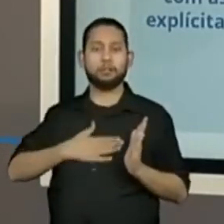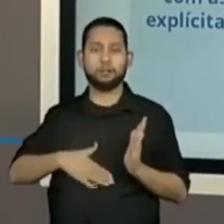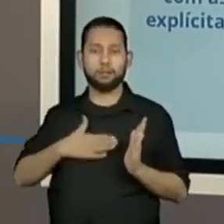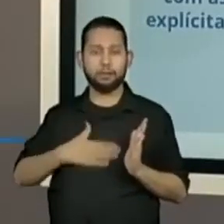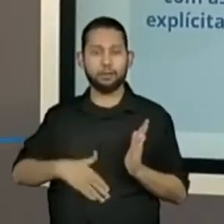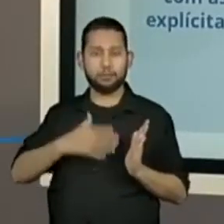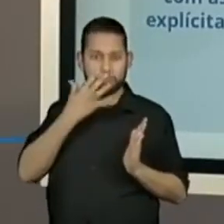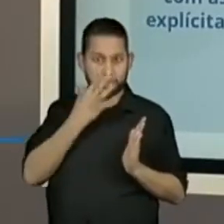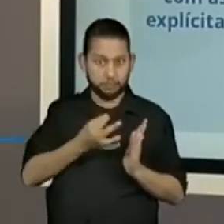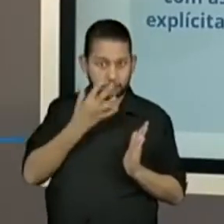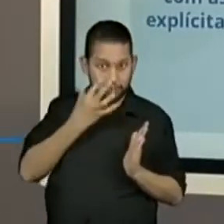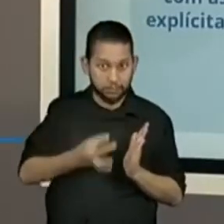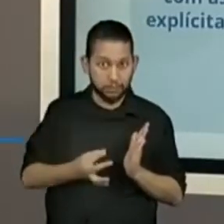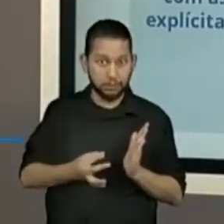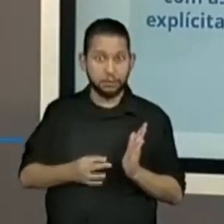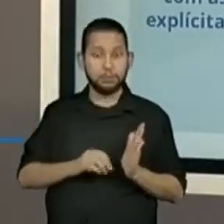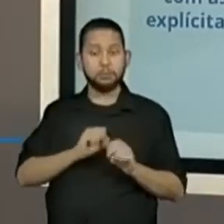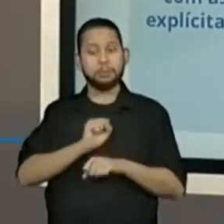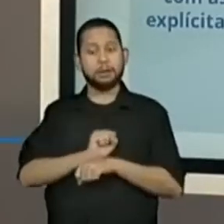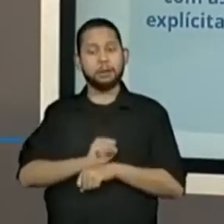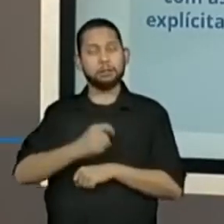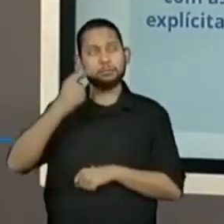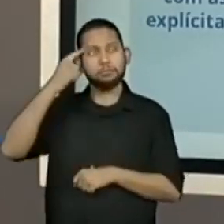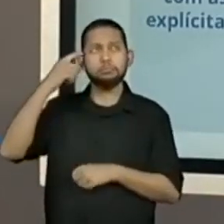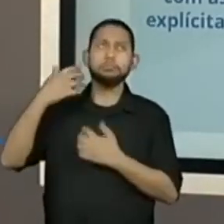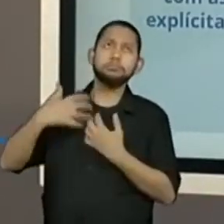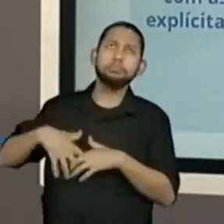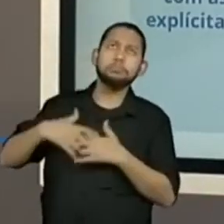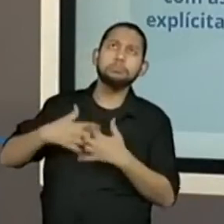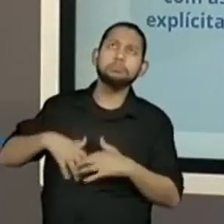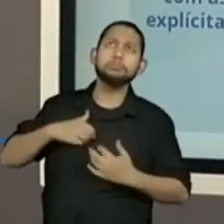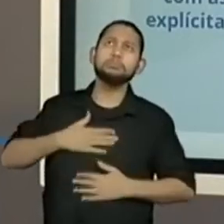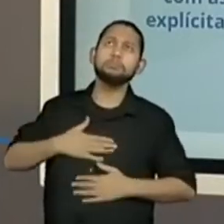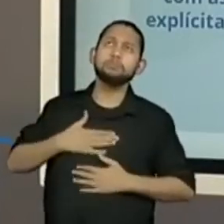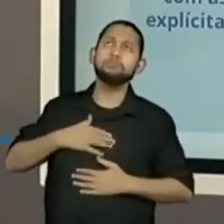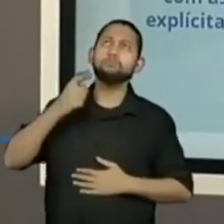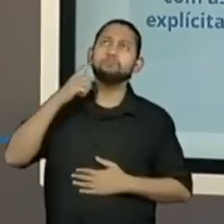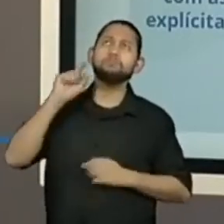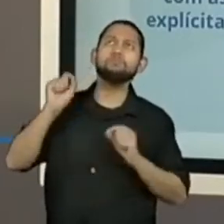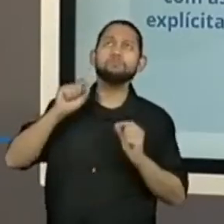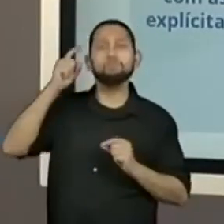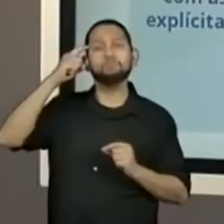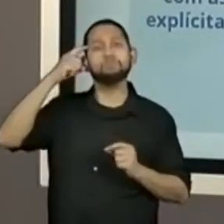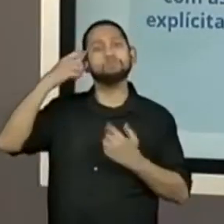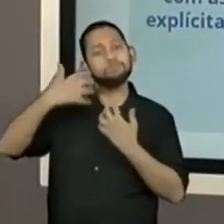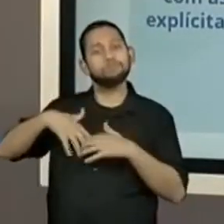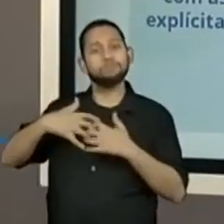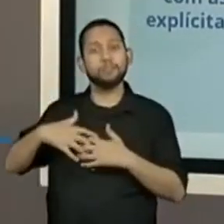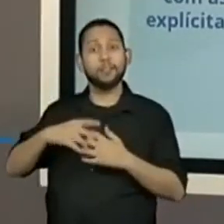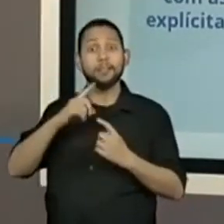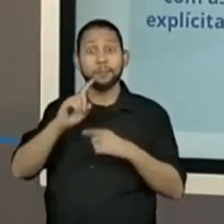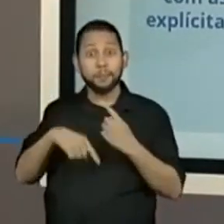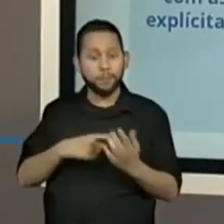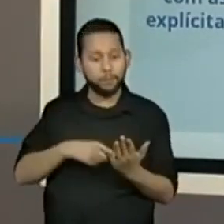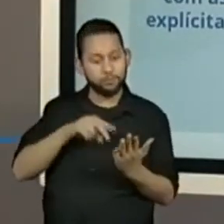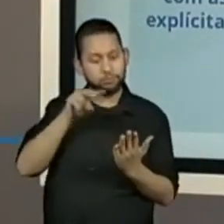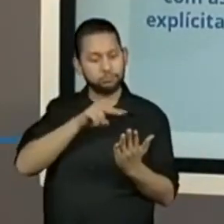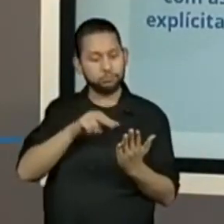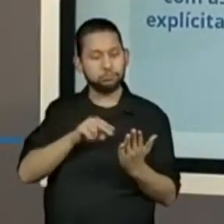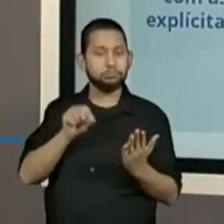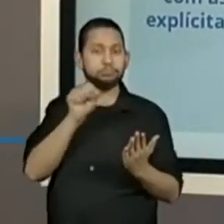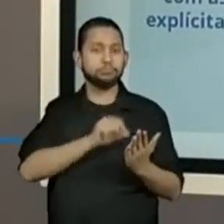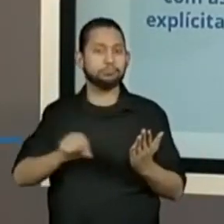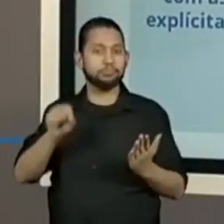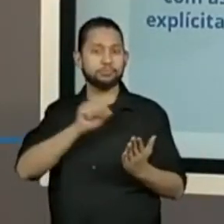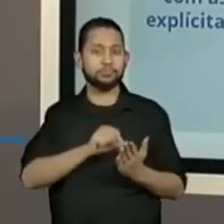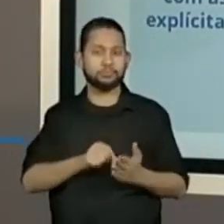atenção, parar, refletir sobre o parágrafo que você acabou de ler e poder localizar as informações. Será